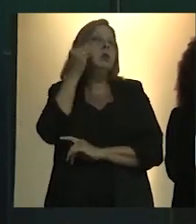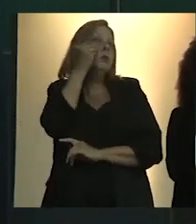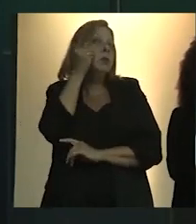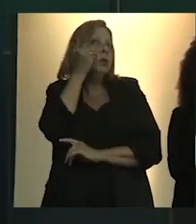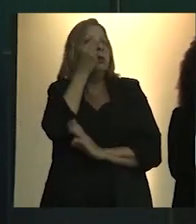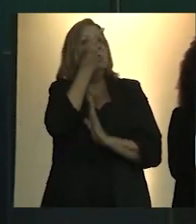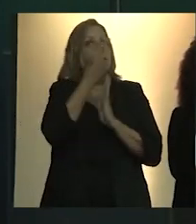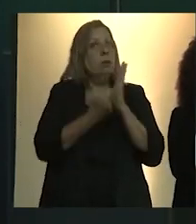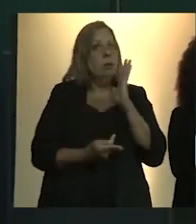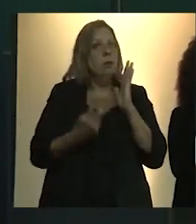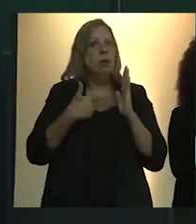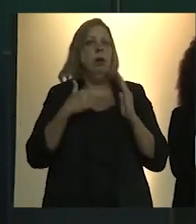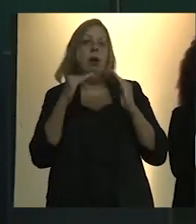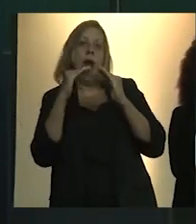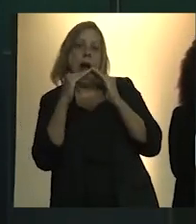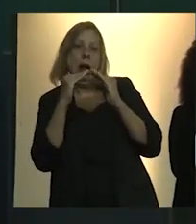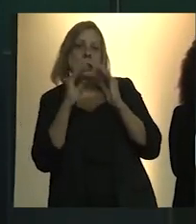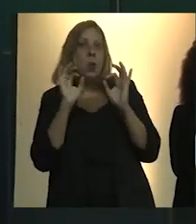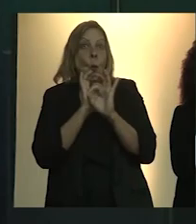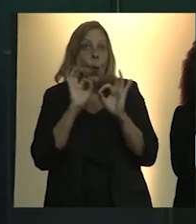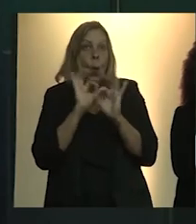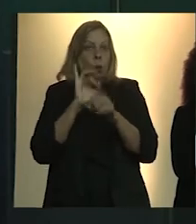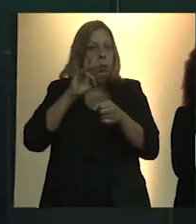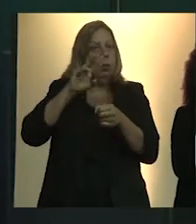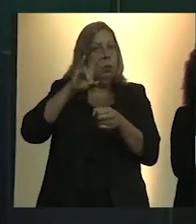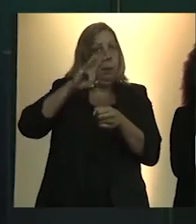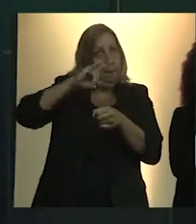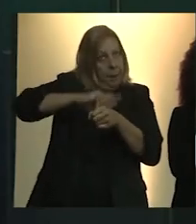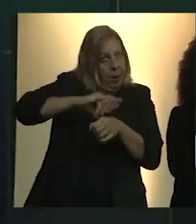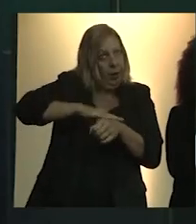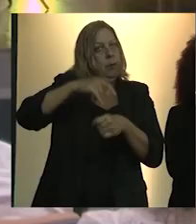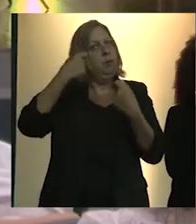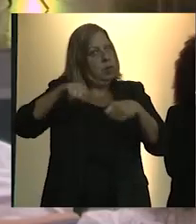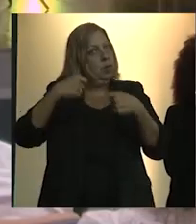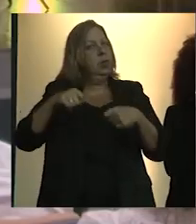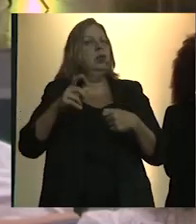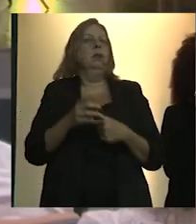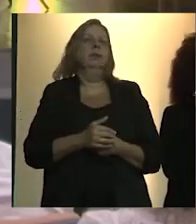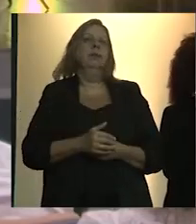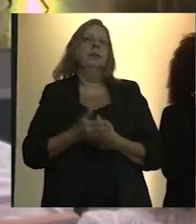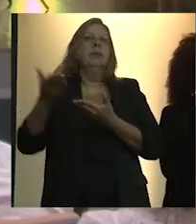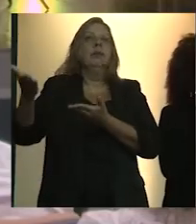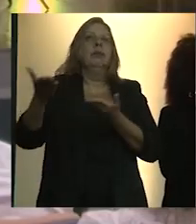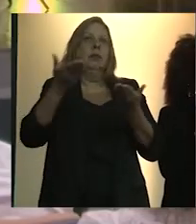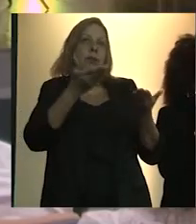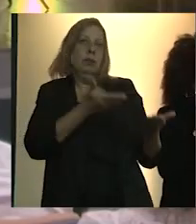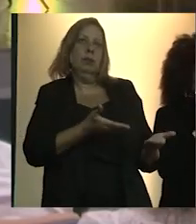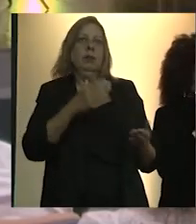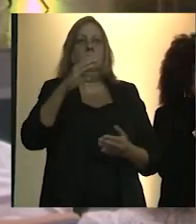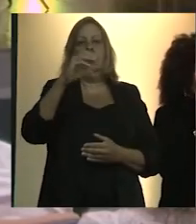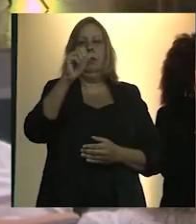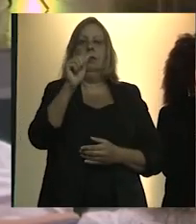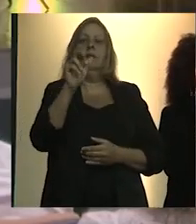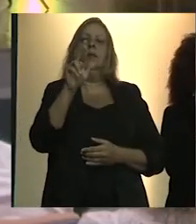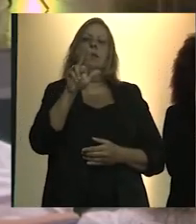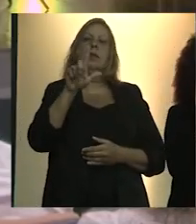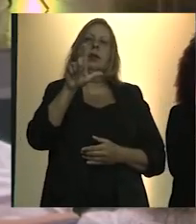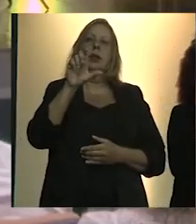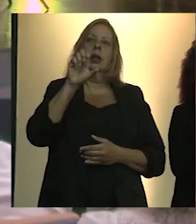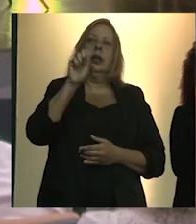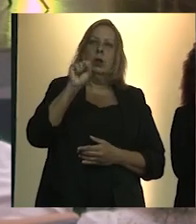Nenhuma Casa Sem Banheiro, gostaria de convidar ao palco o senhor Carlos Eduardo